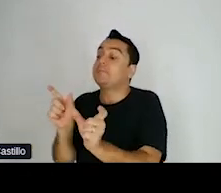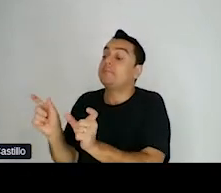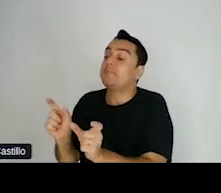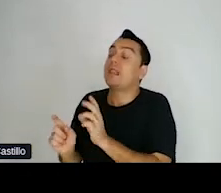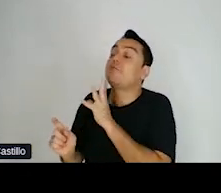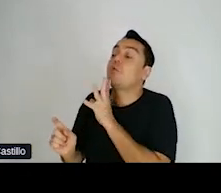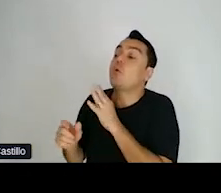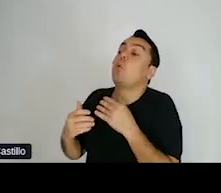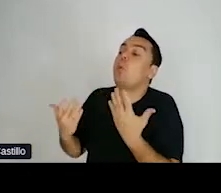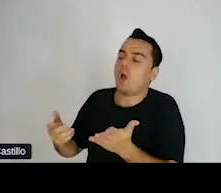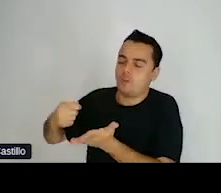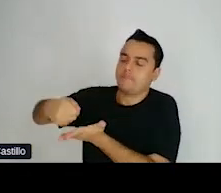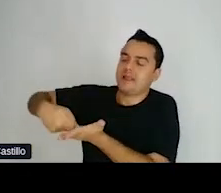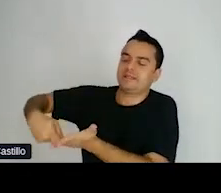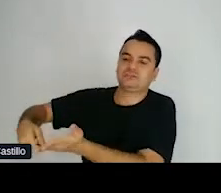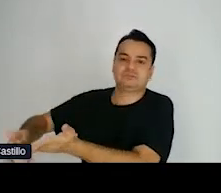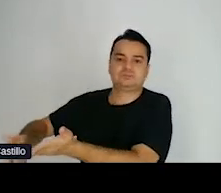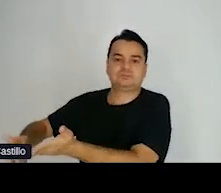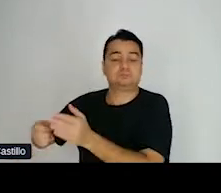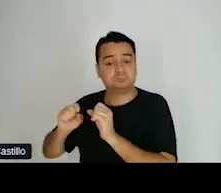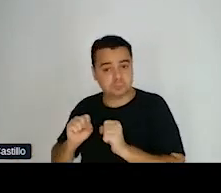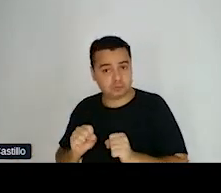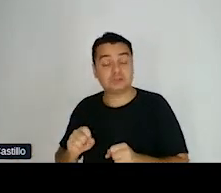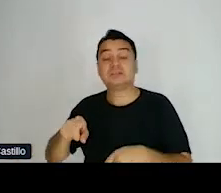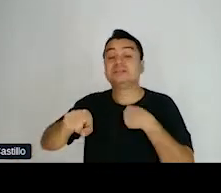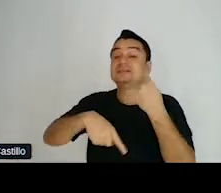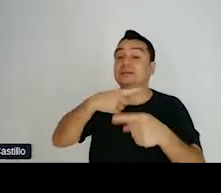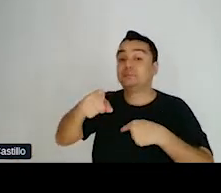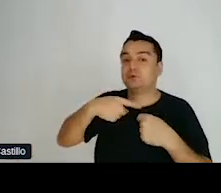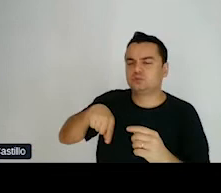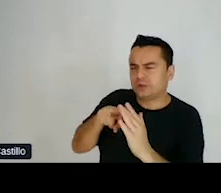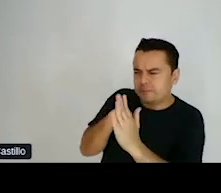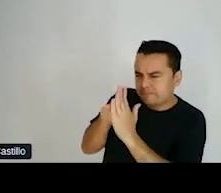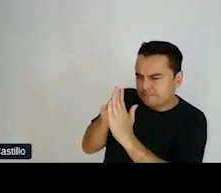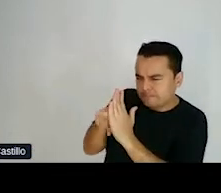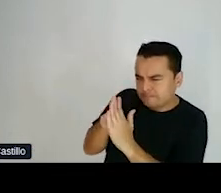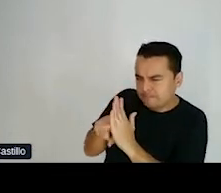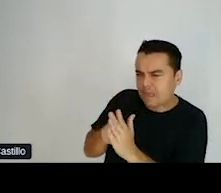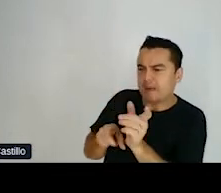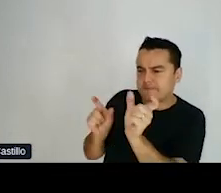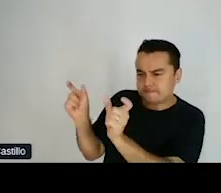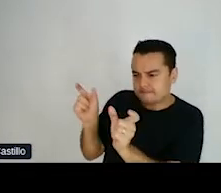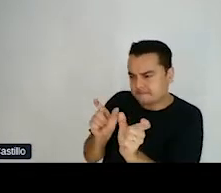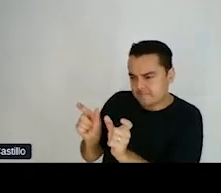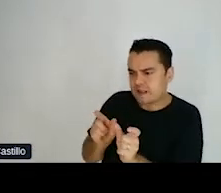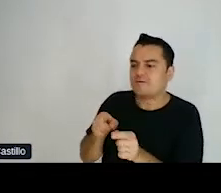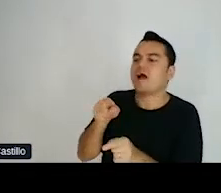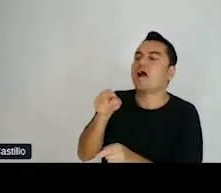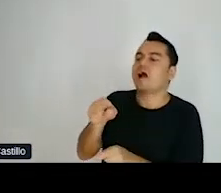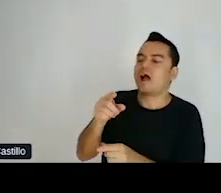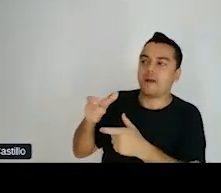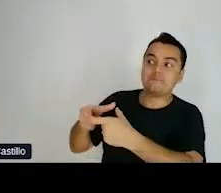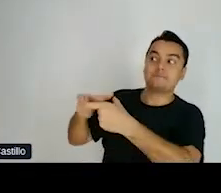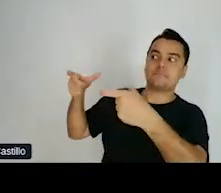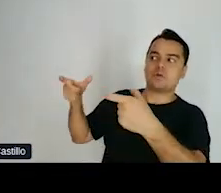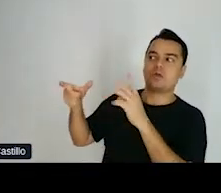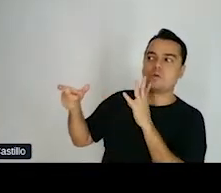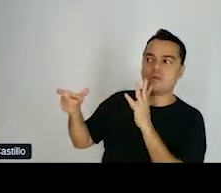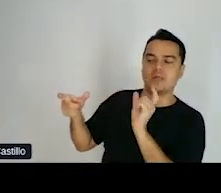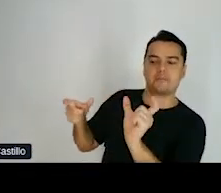E assim, a gente vai pesquisando e usando as palavras que são mais acessíveis para os nossos usuários.